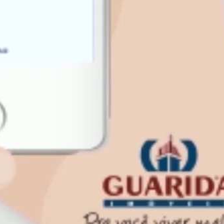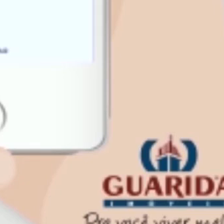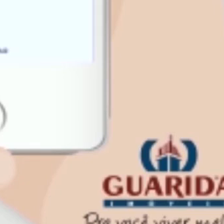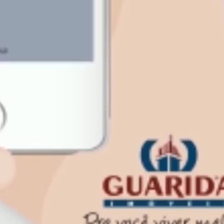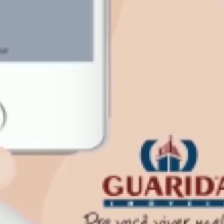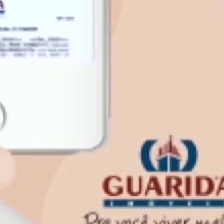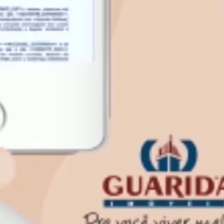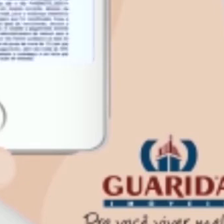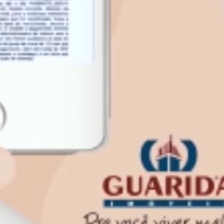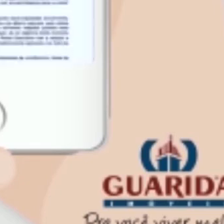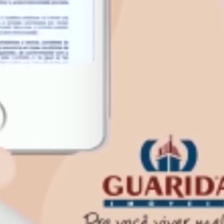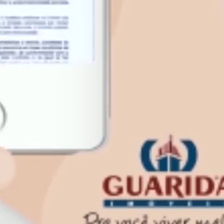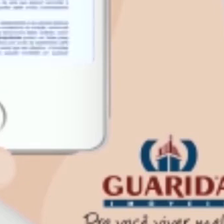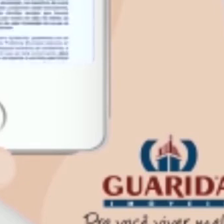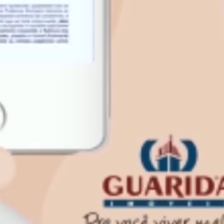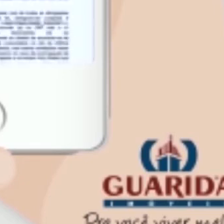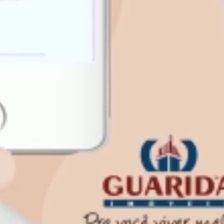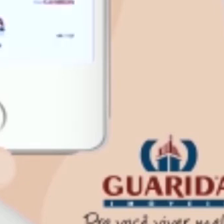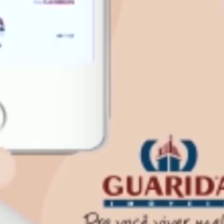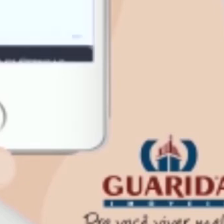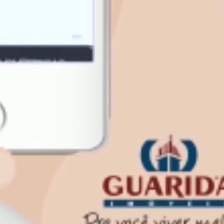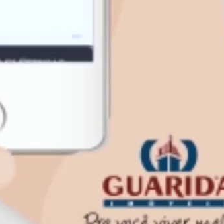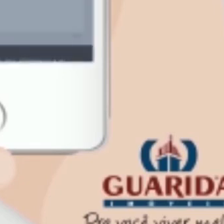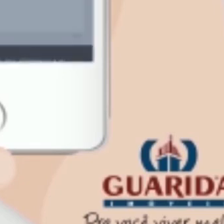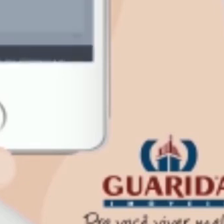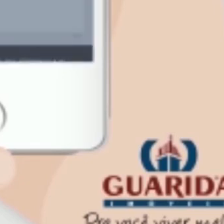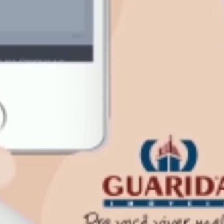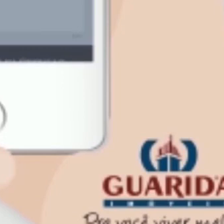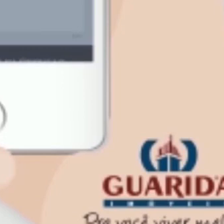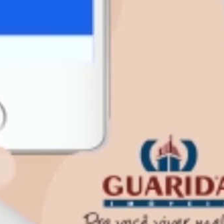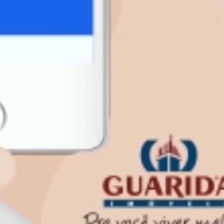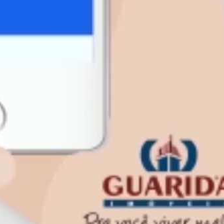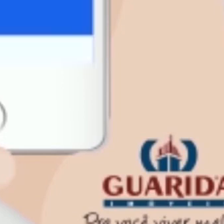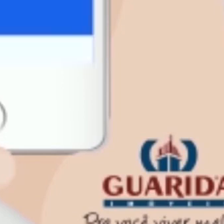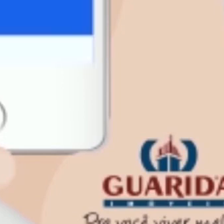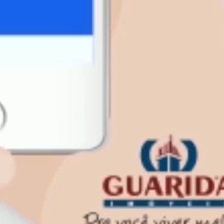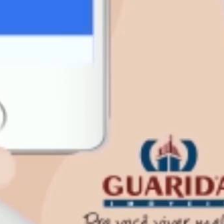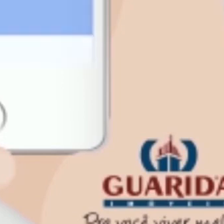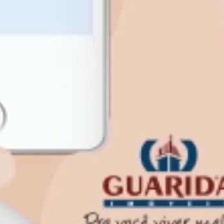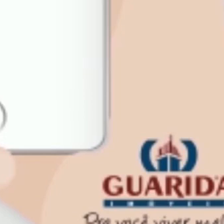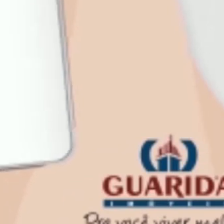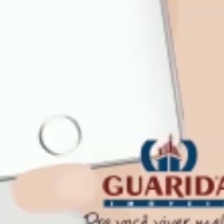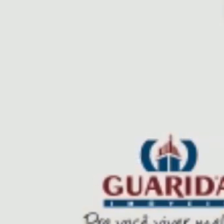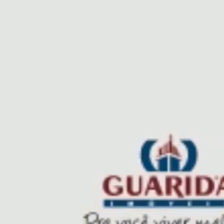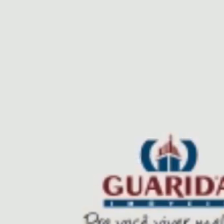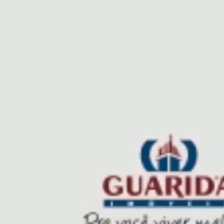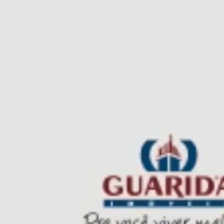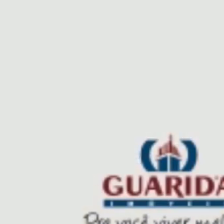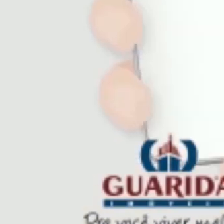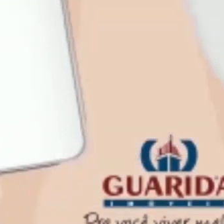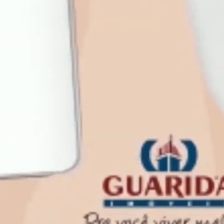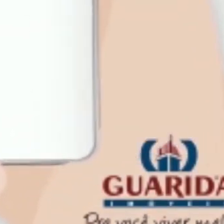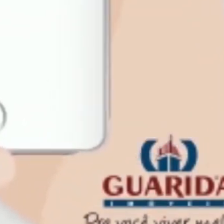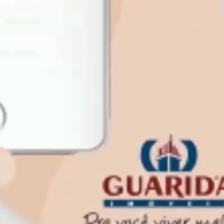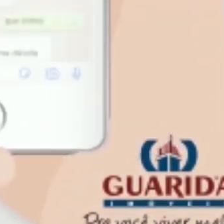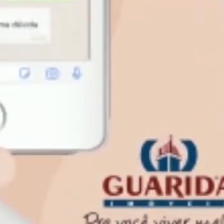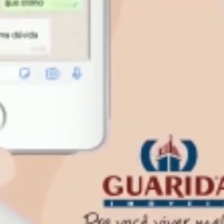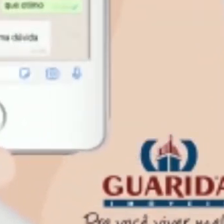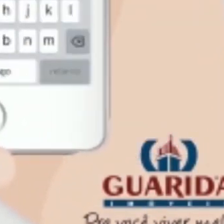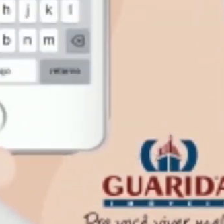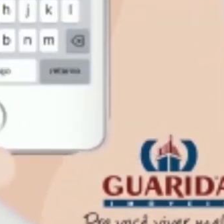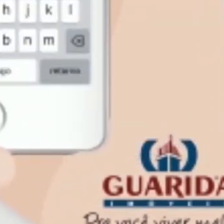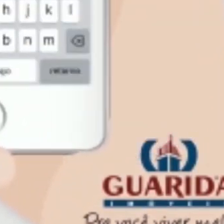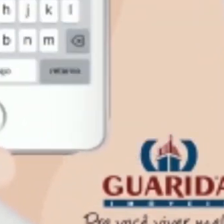As informações São totalmente seguras E criptografadas Com garantia De certificado digital Seguimos à sua